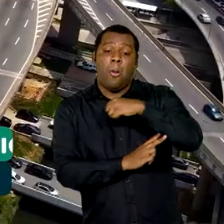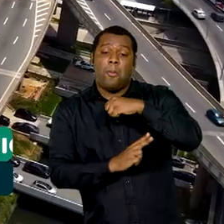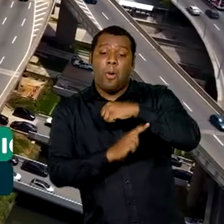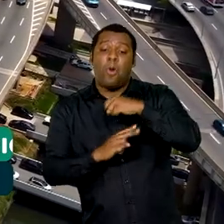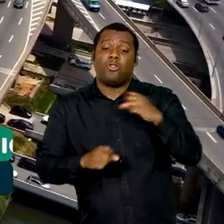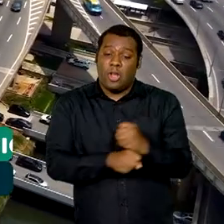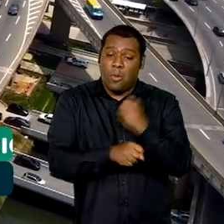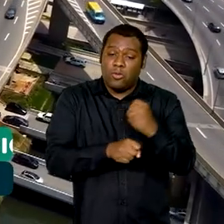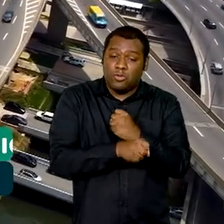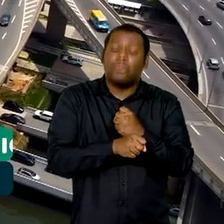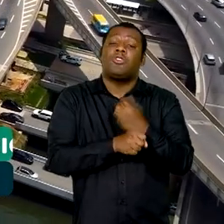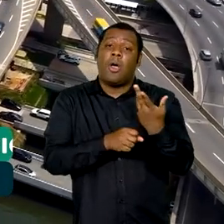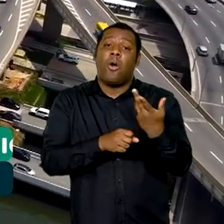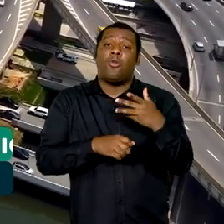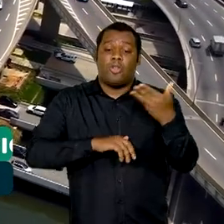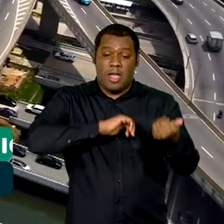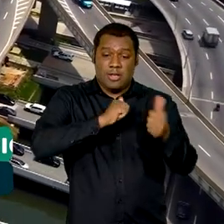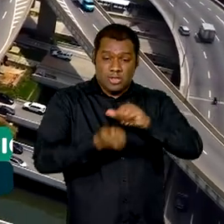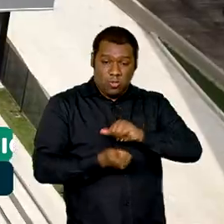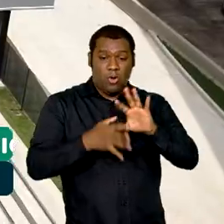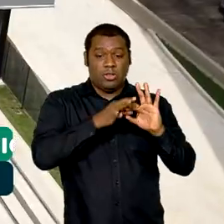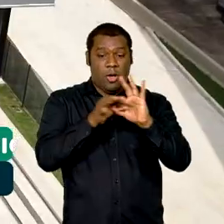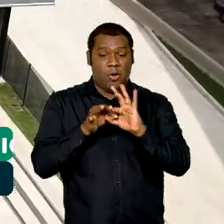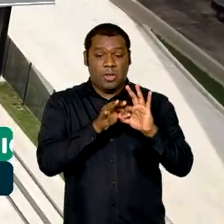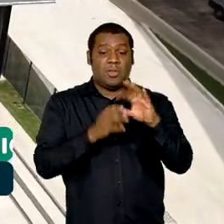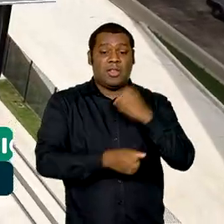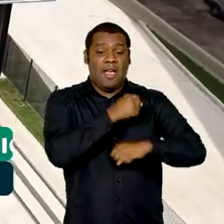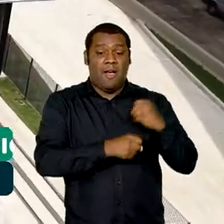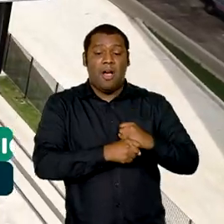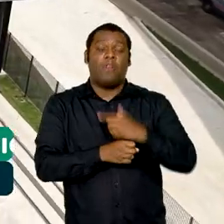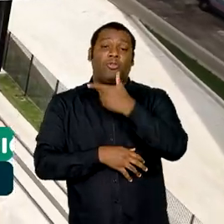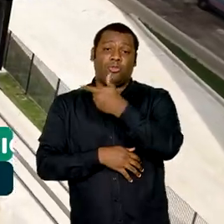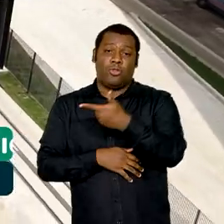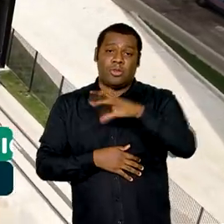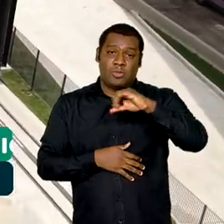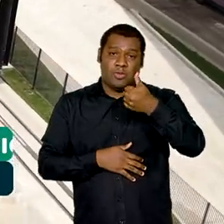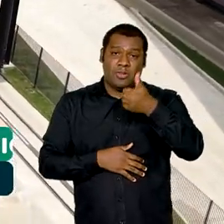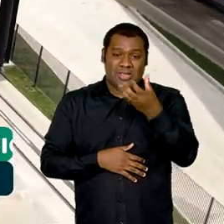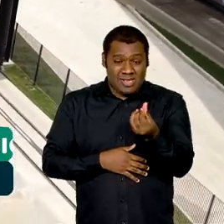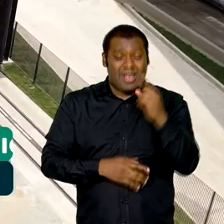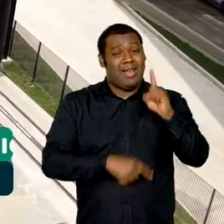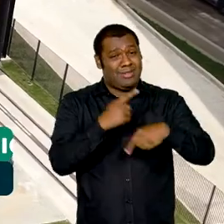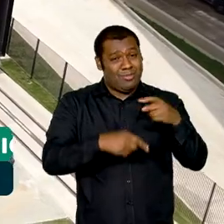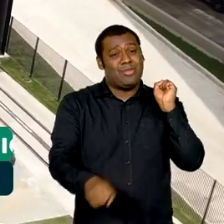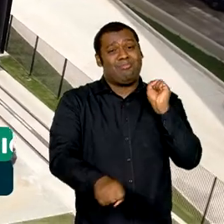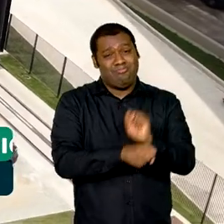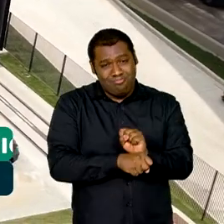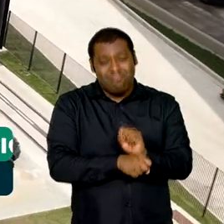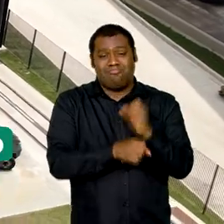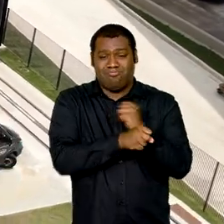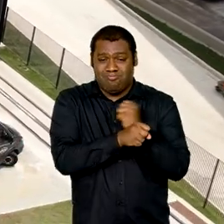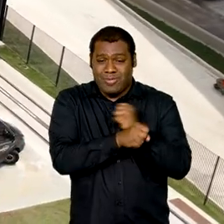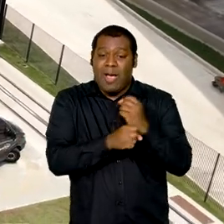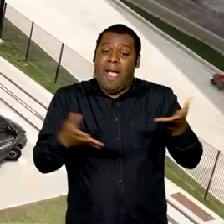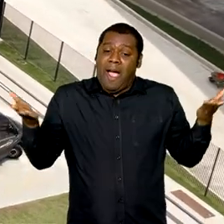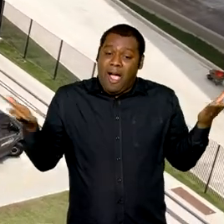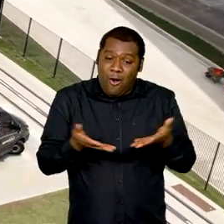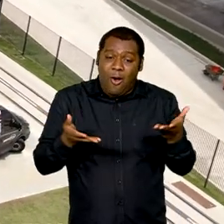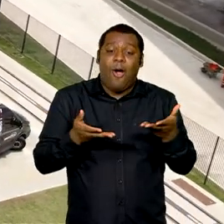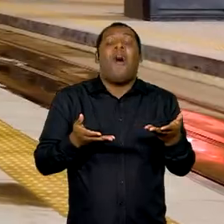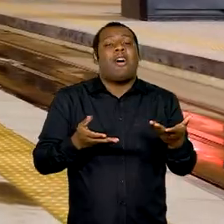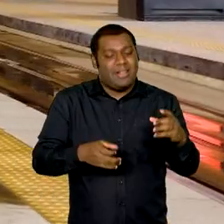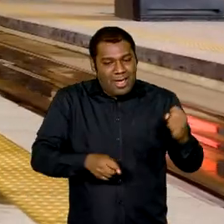Olímpicos do Rio em 2016, mas chegou a ser paralisada por muitos anos e só agora foi